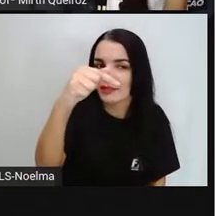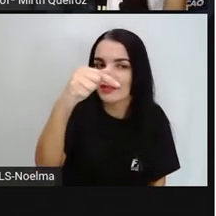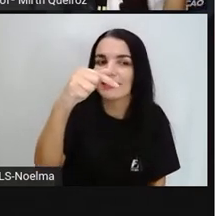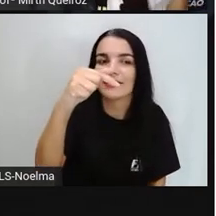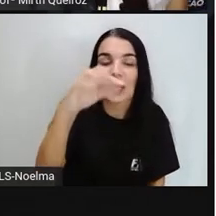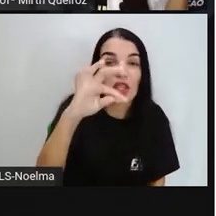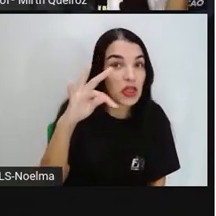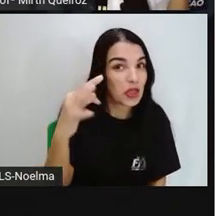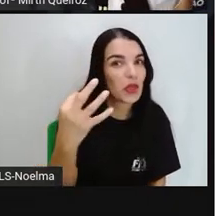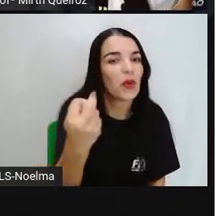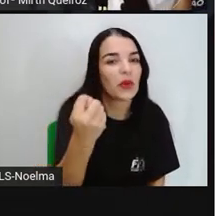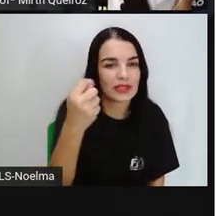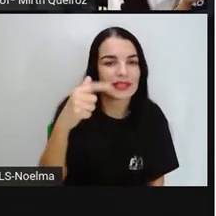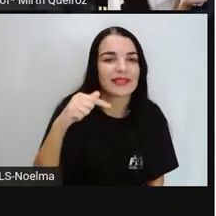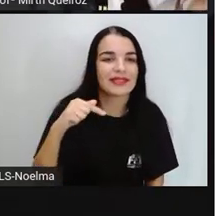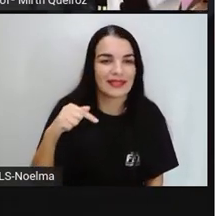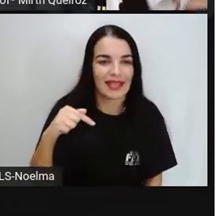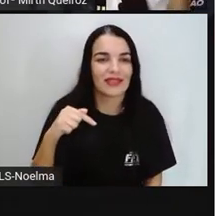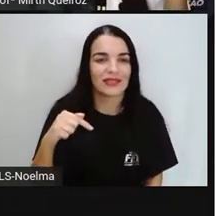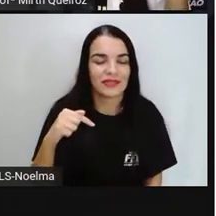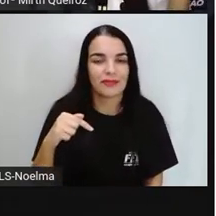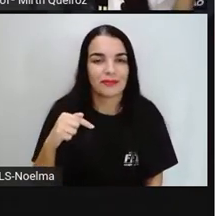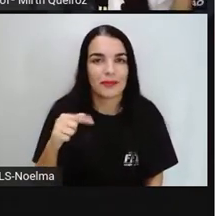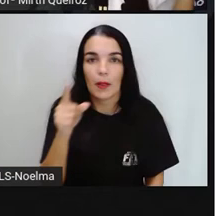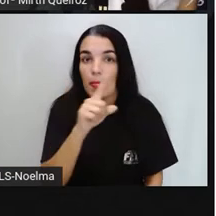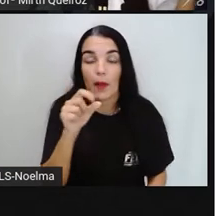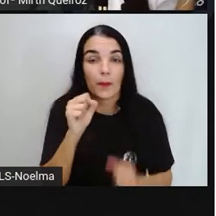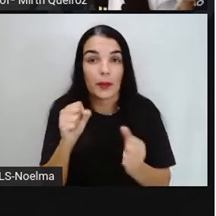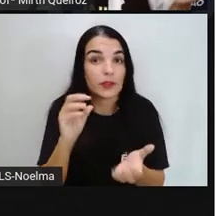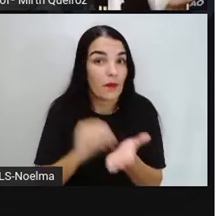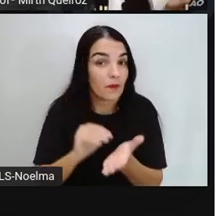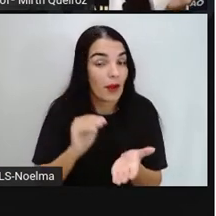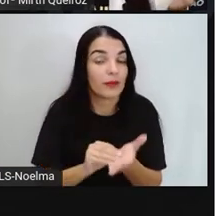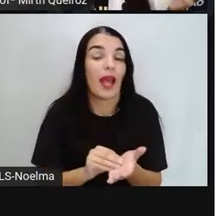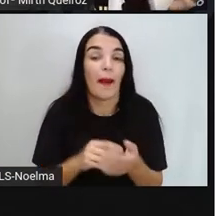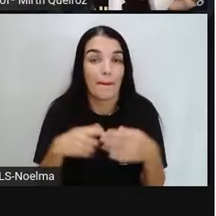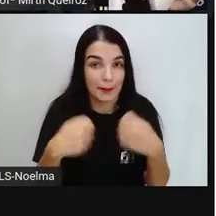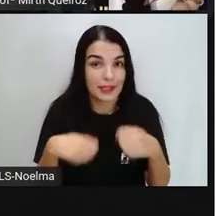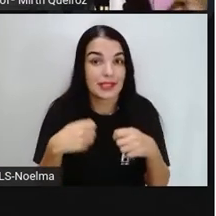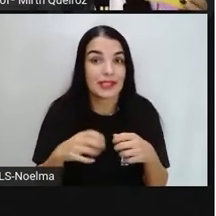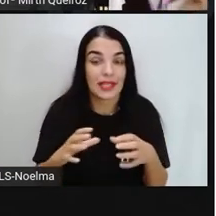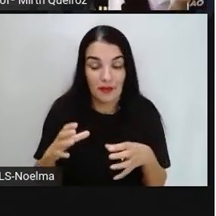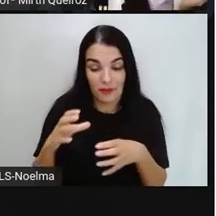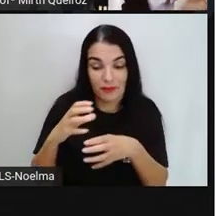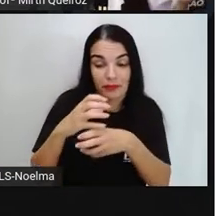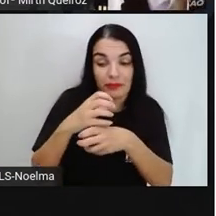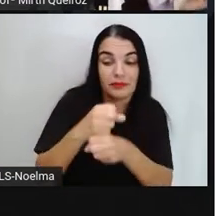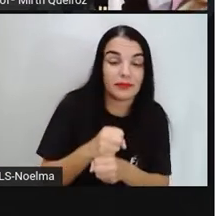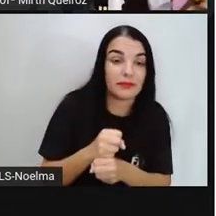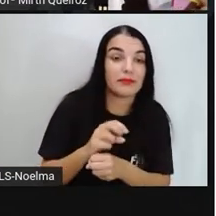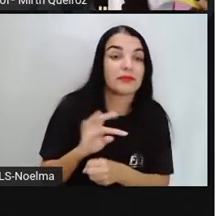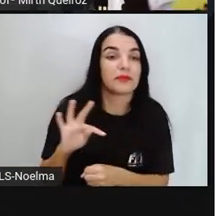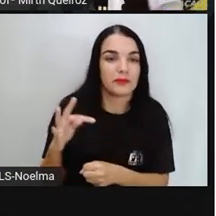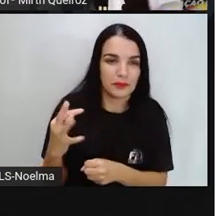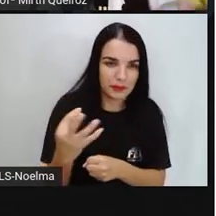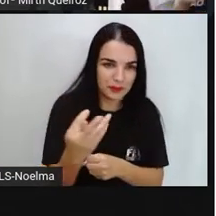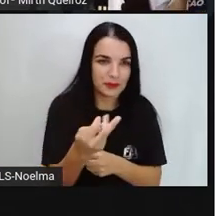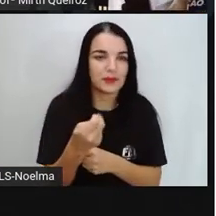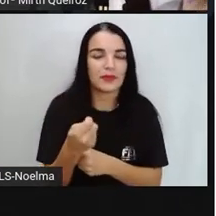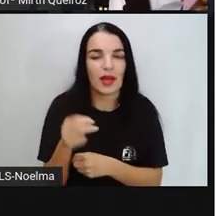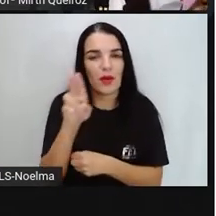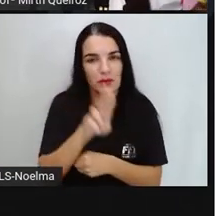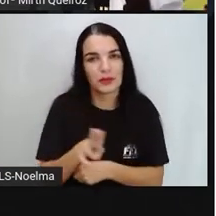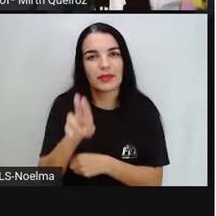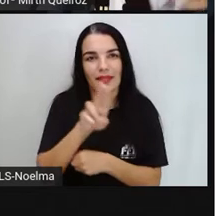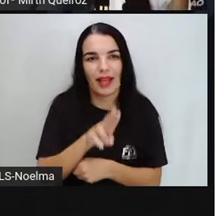utilizar sete peças. Não pode faltar nenhuma para formar uma figura. Então, todas as peças, elas devem ser